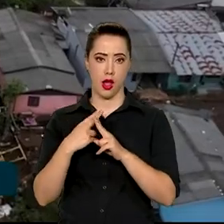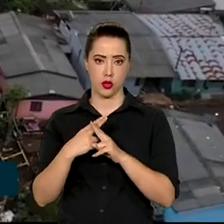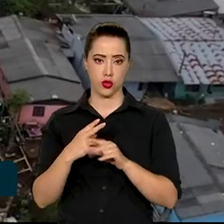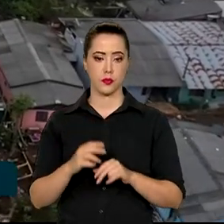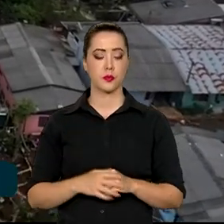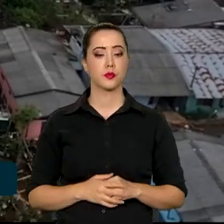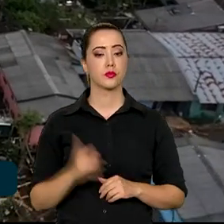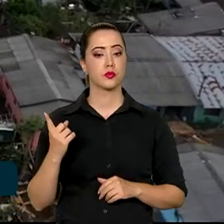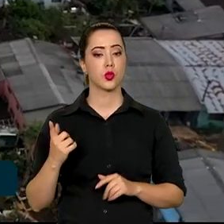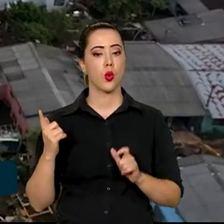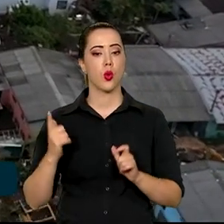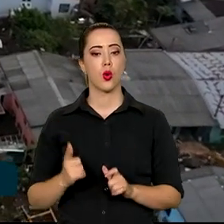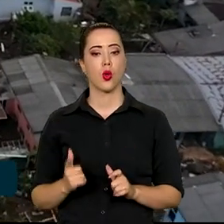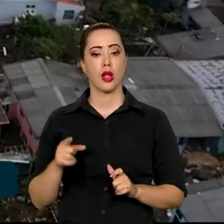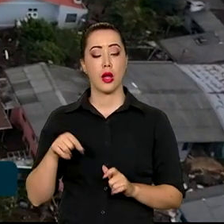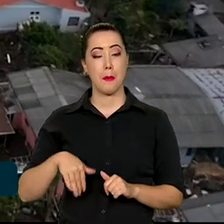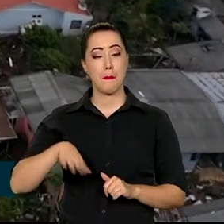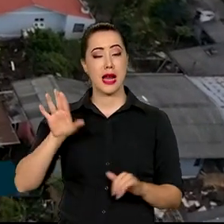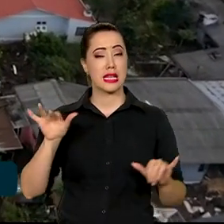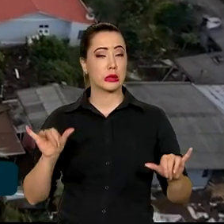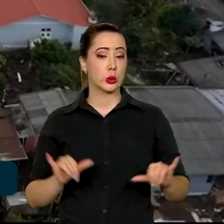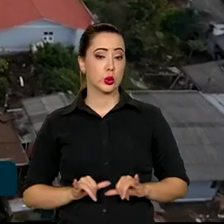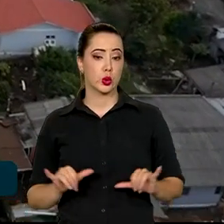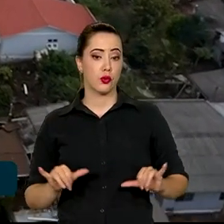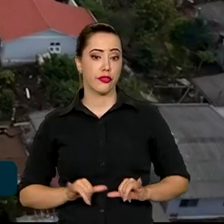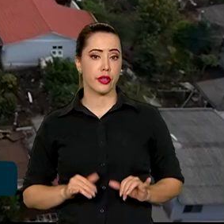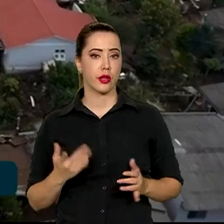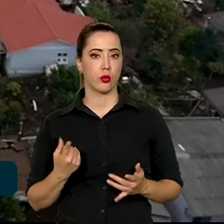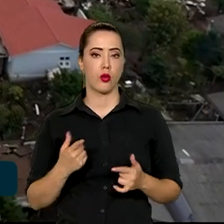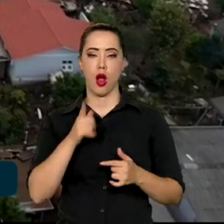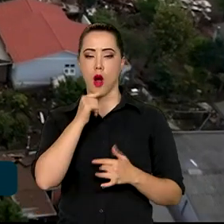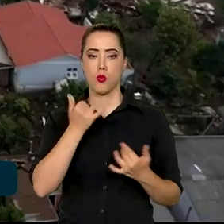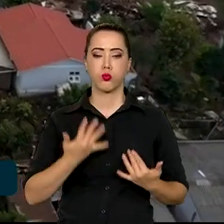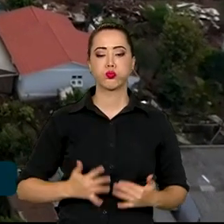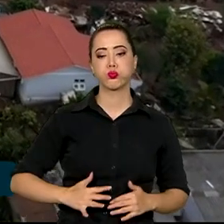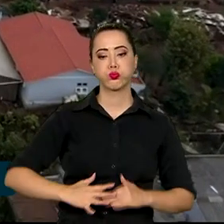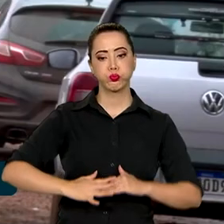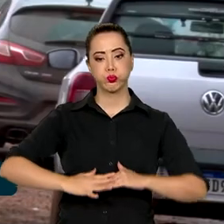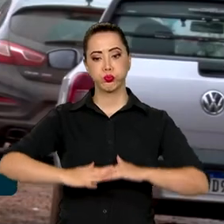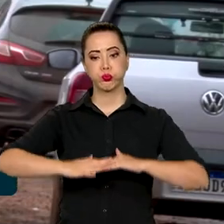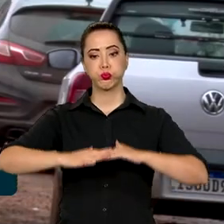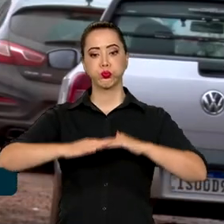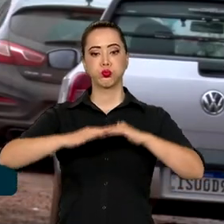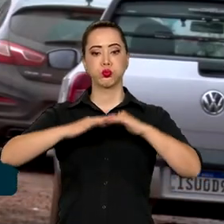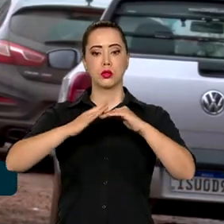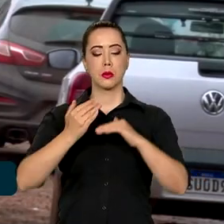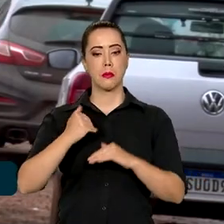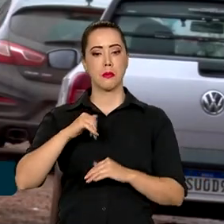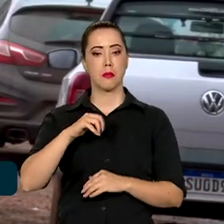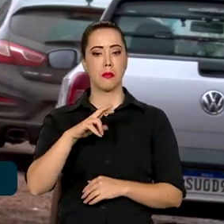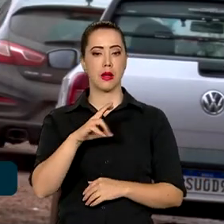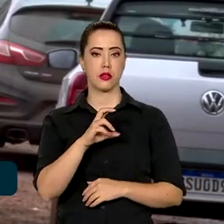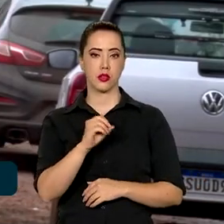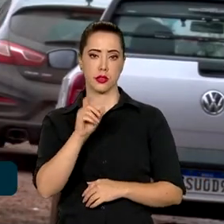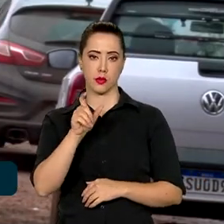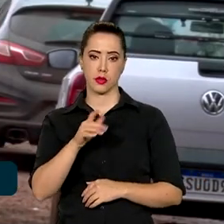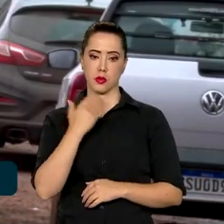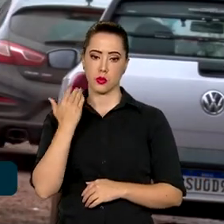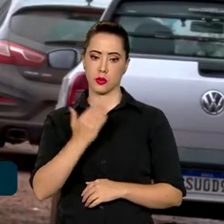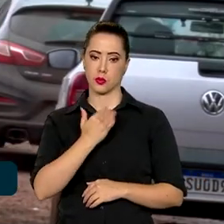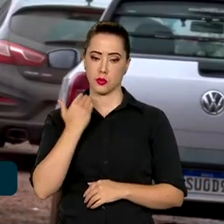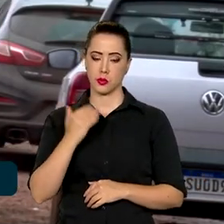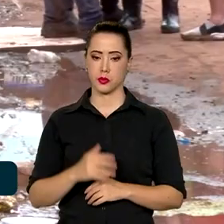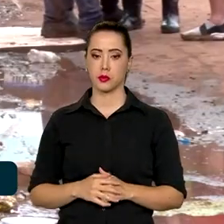O Vale do Taquari foi a região mais afetada pelas enchentes no início do mês. Mais de 50 mortes foram